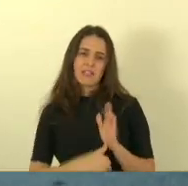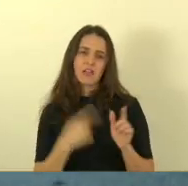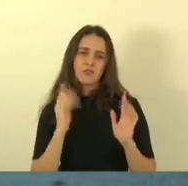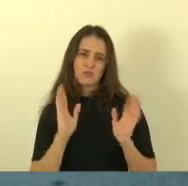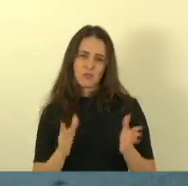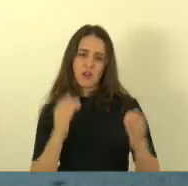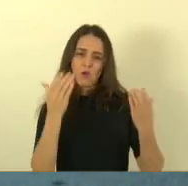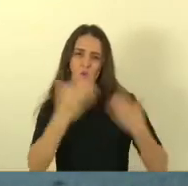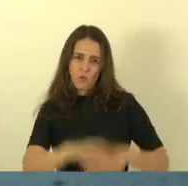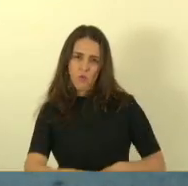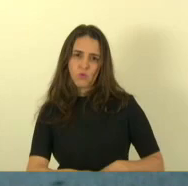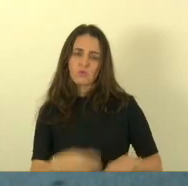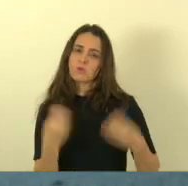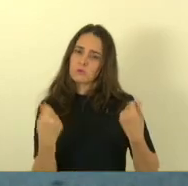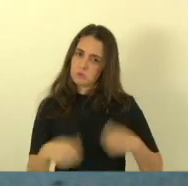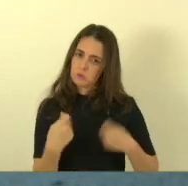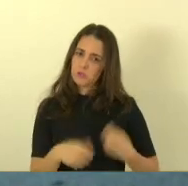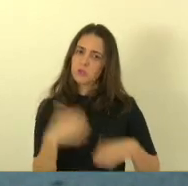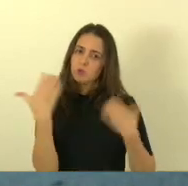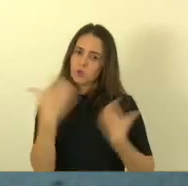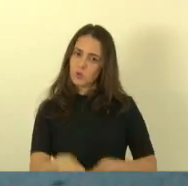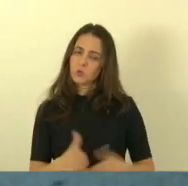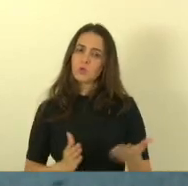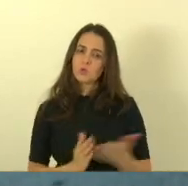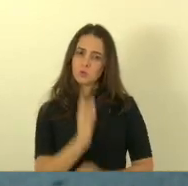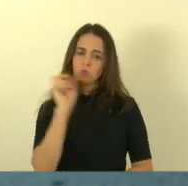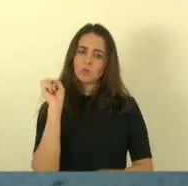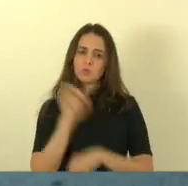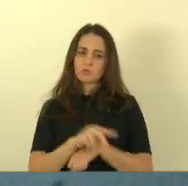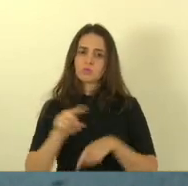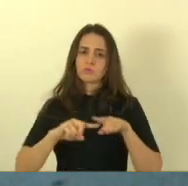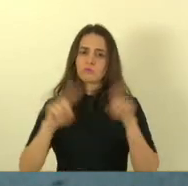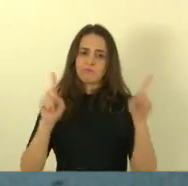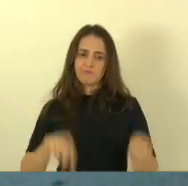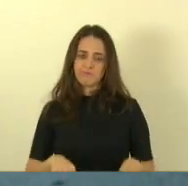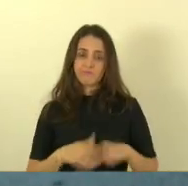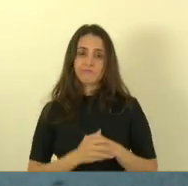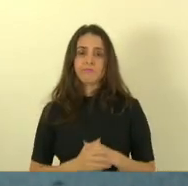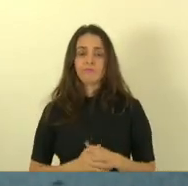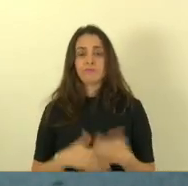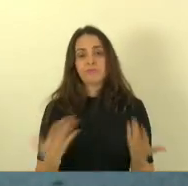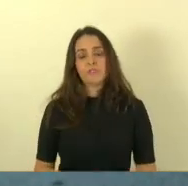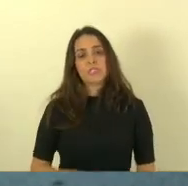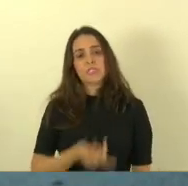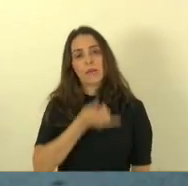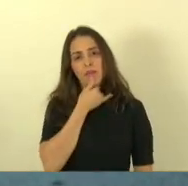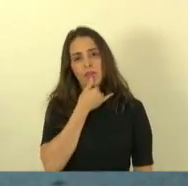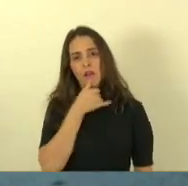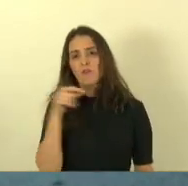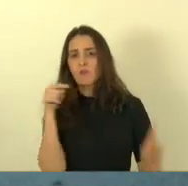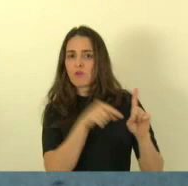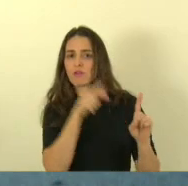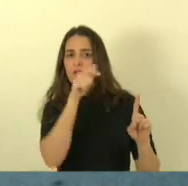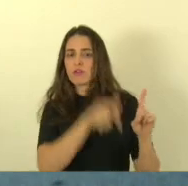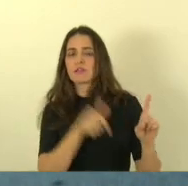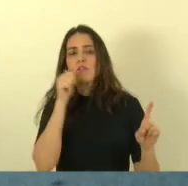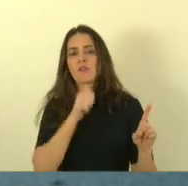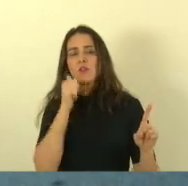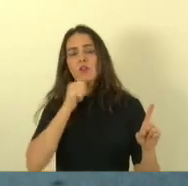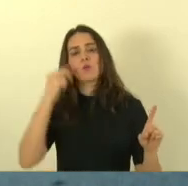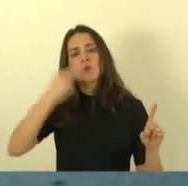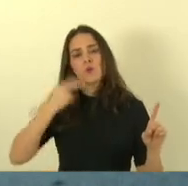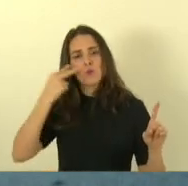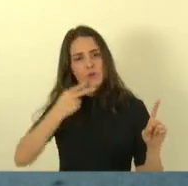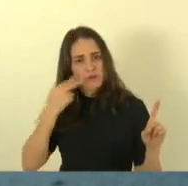está tendo concurso para que isso possa ser preenchido então assim é lamentável a fala dessa vereadora que não conhece a